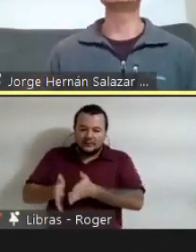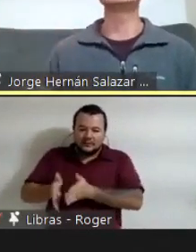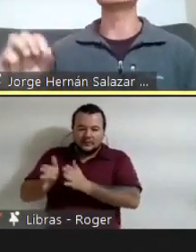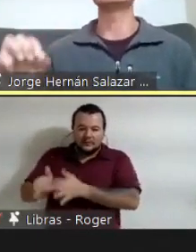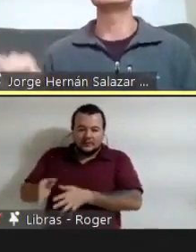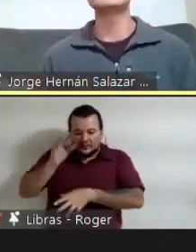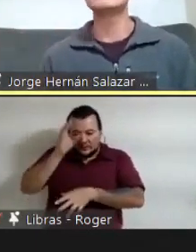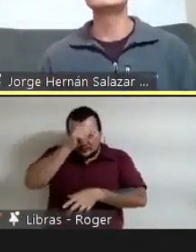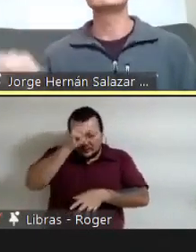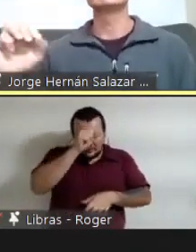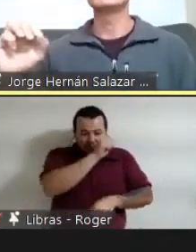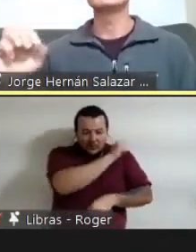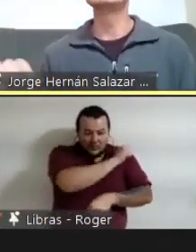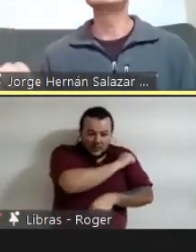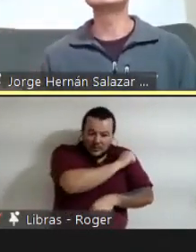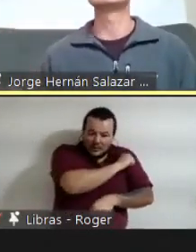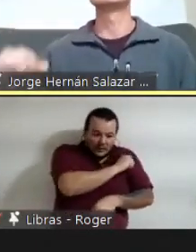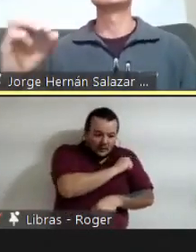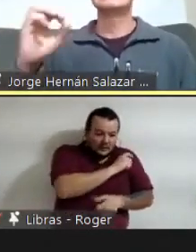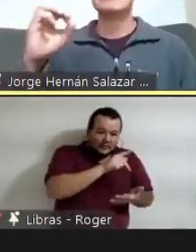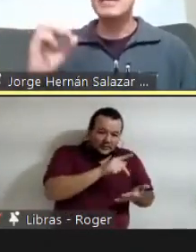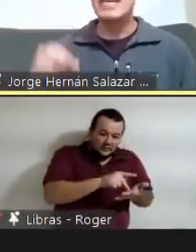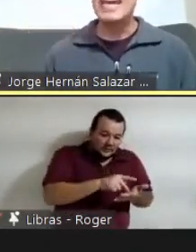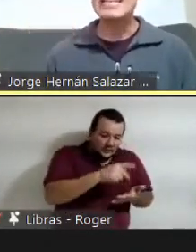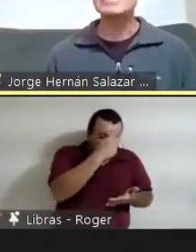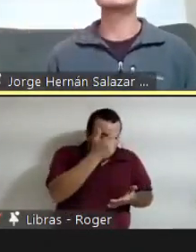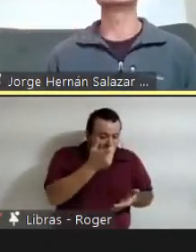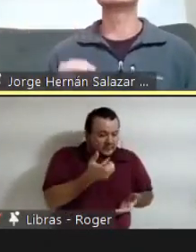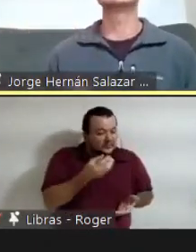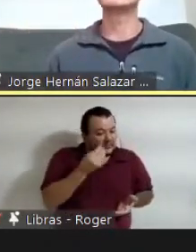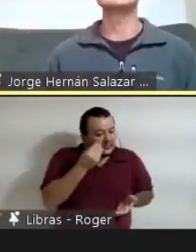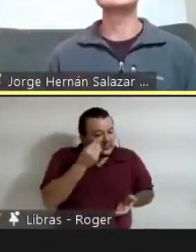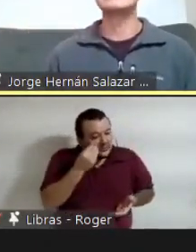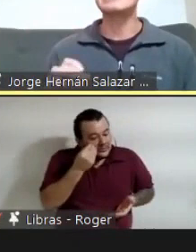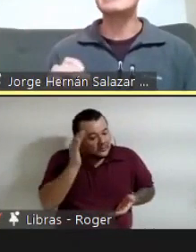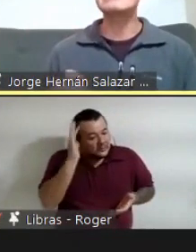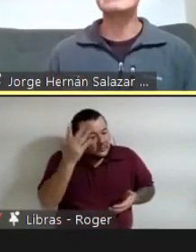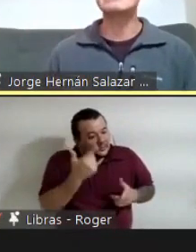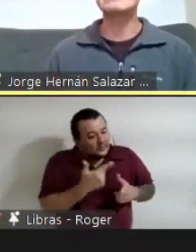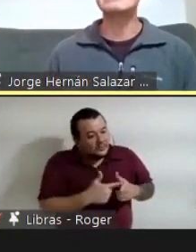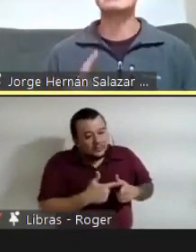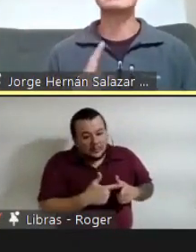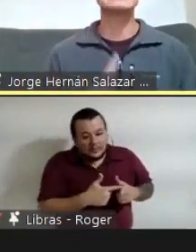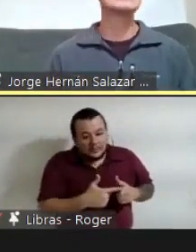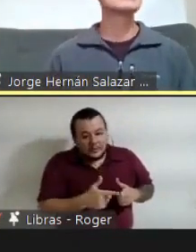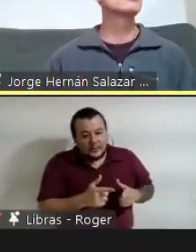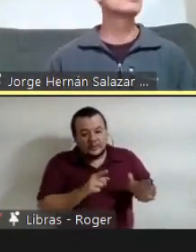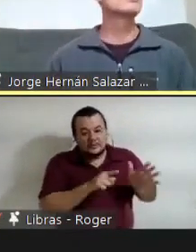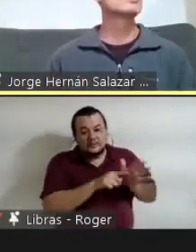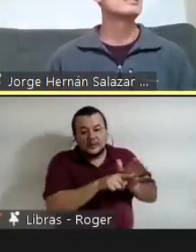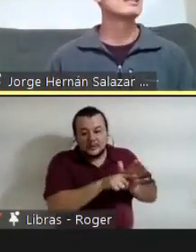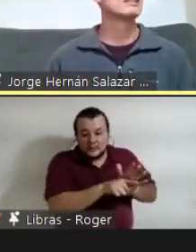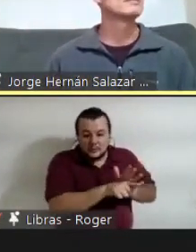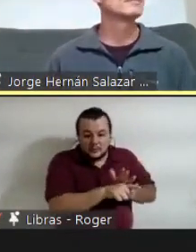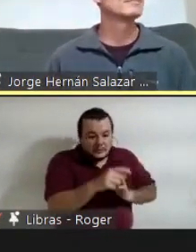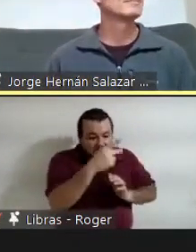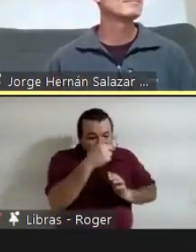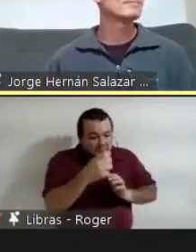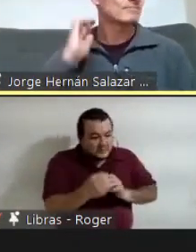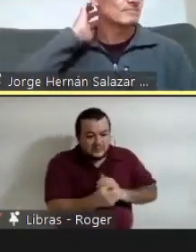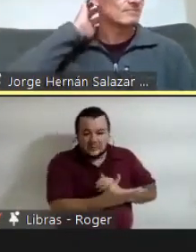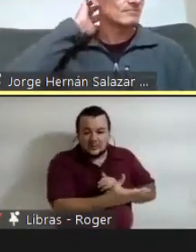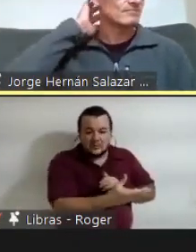está tentando resolver perguntas vigentes, contemporâneas e de resposta desconocida.